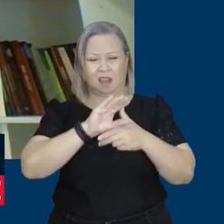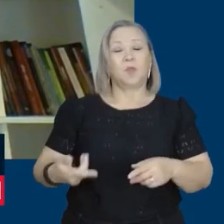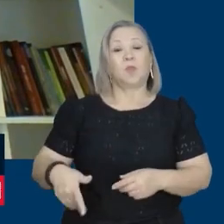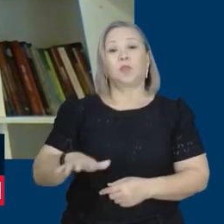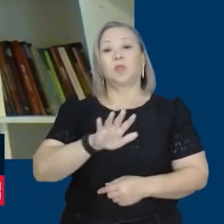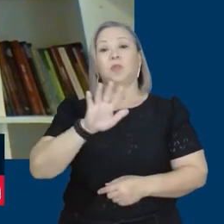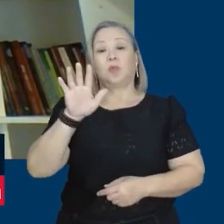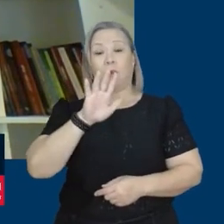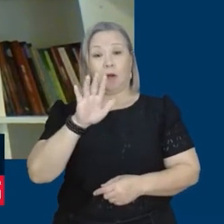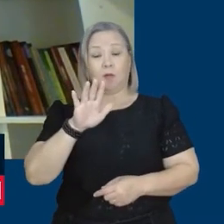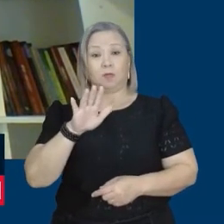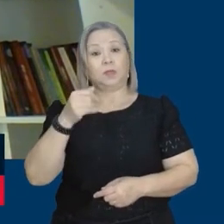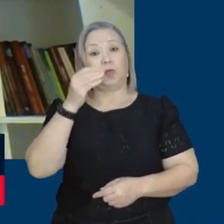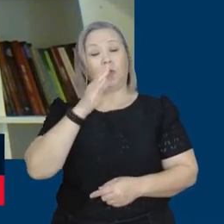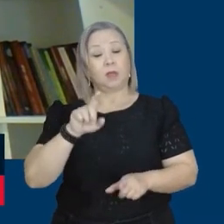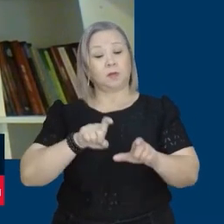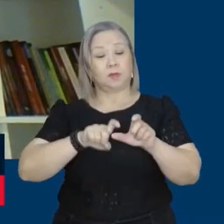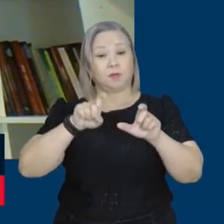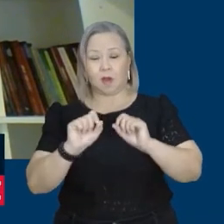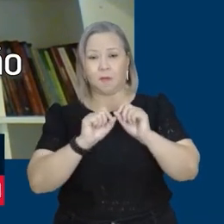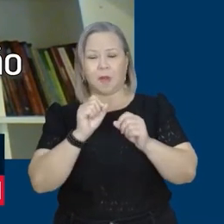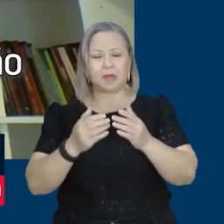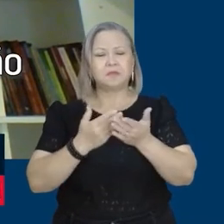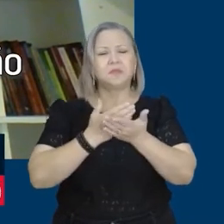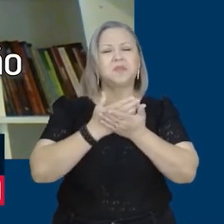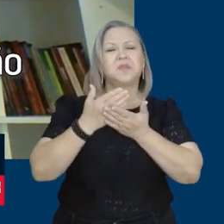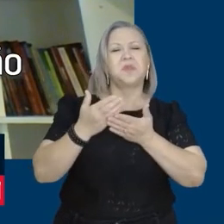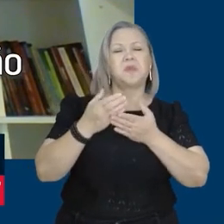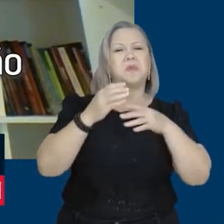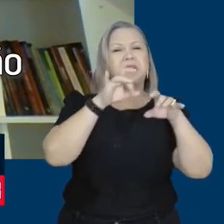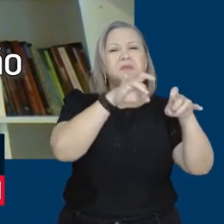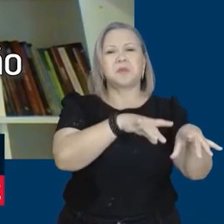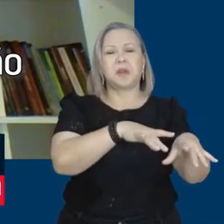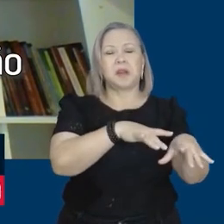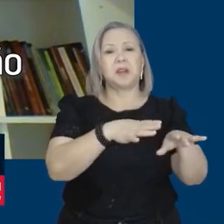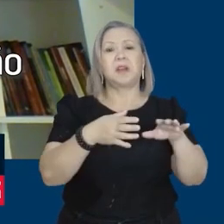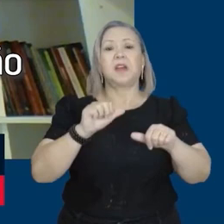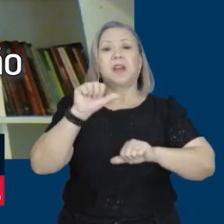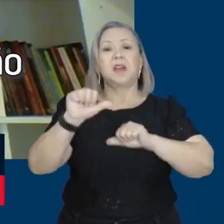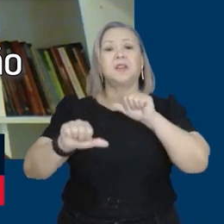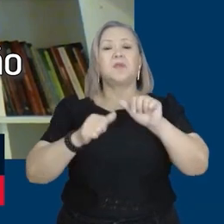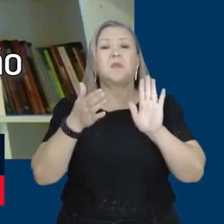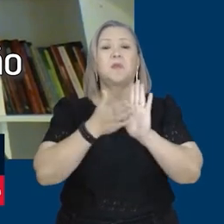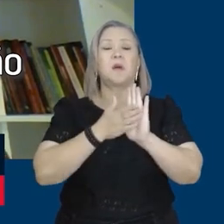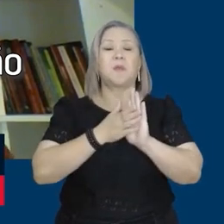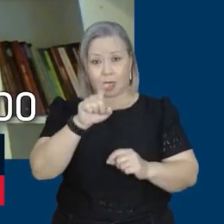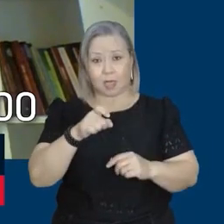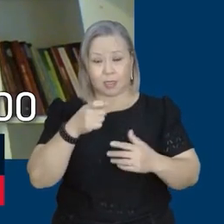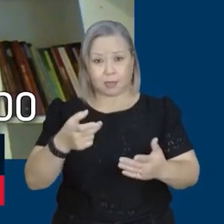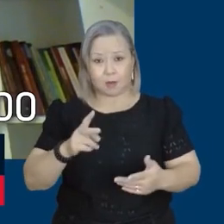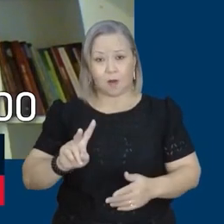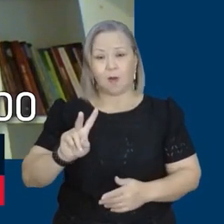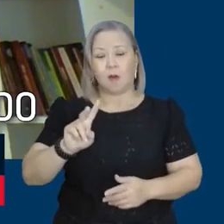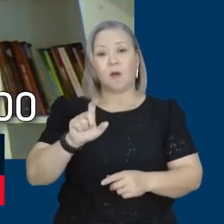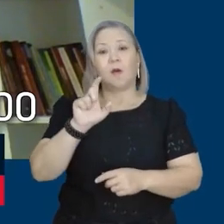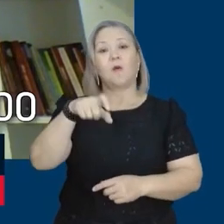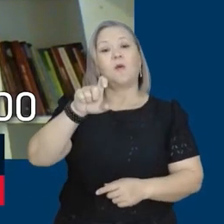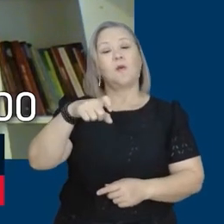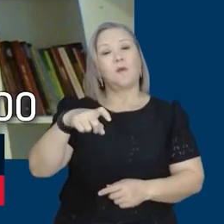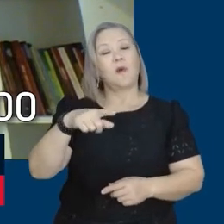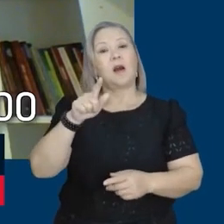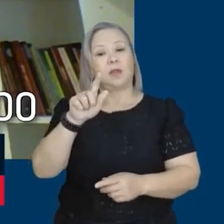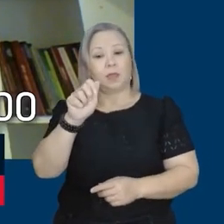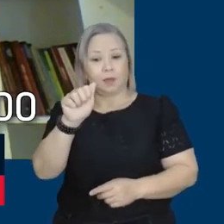ineficaz. O próprio governo, de alguma maneira, entendeu isso e passou a ter uma proposta de ampliação de benefícios sociais. Dobrar o Vale Gás,